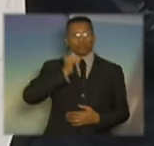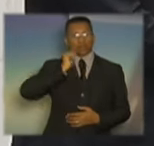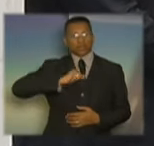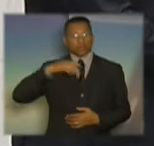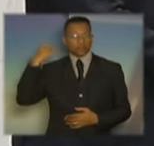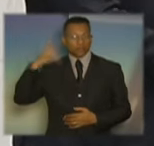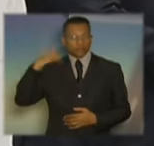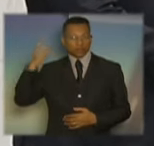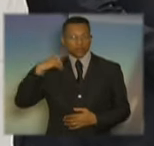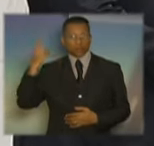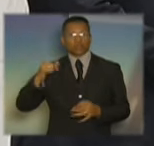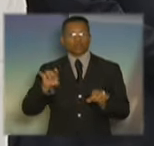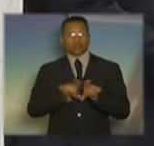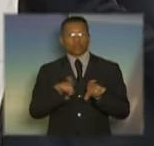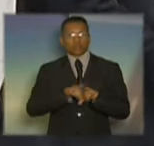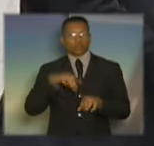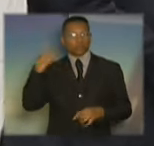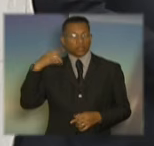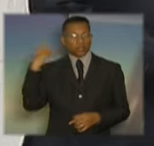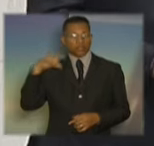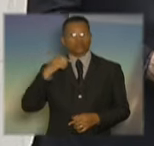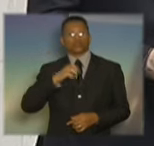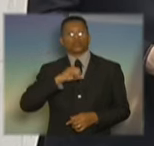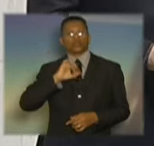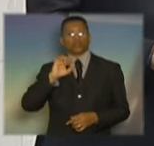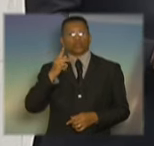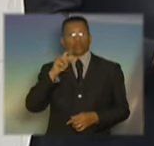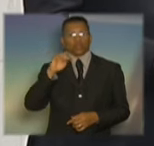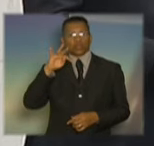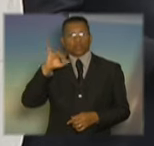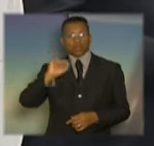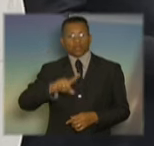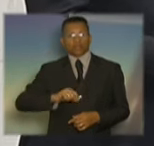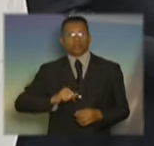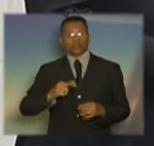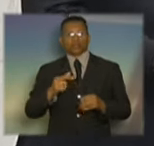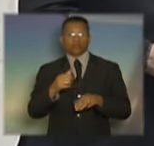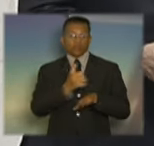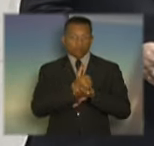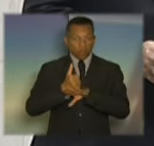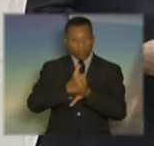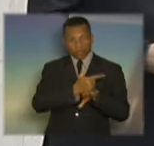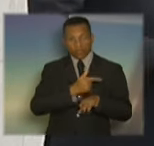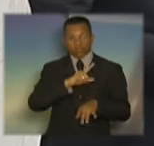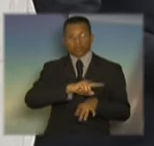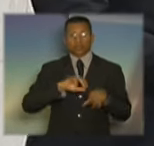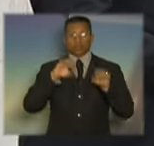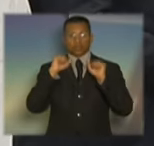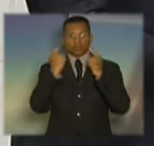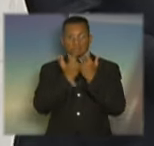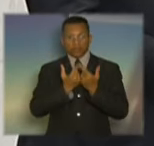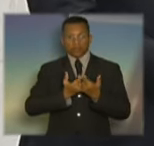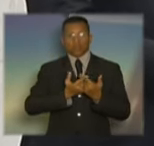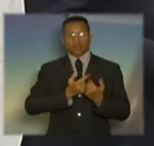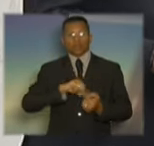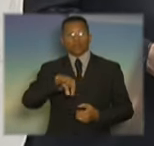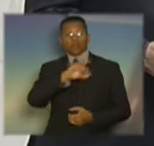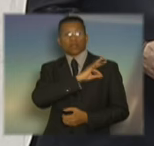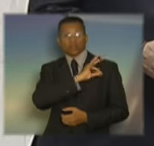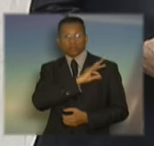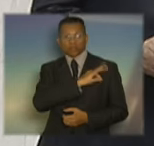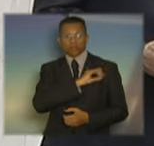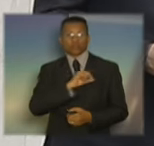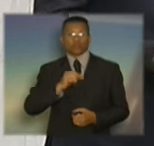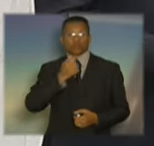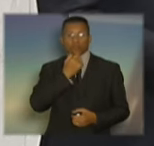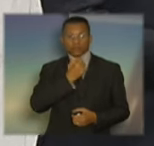Jorge Ato, que se aproxima nesse momento. Senhores funcionários aqui da Assembleia Legislativa. Senhores e senhoras policiais, aqui no momento, hoje,